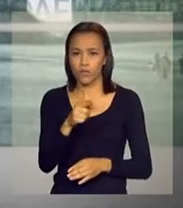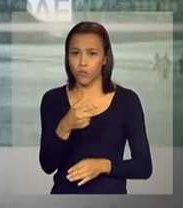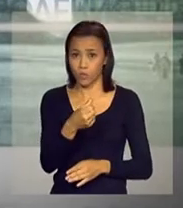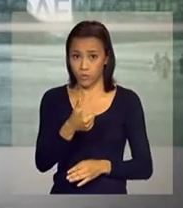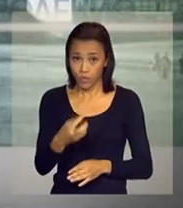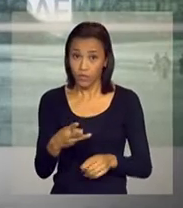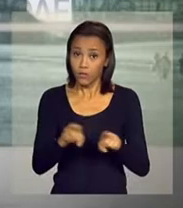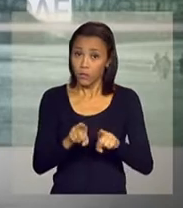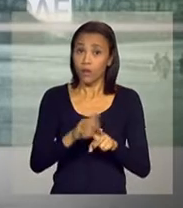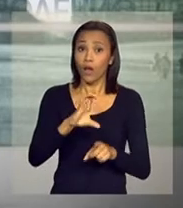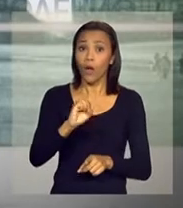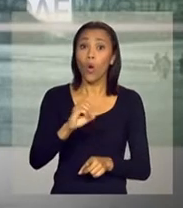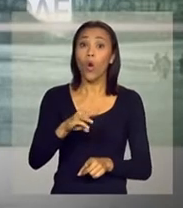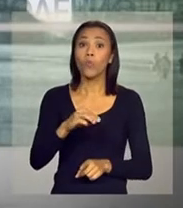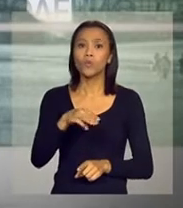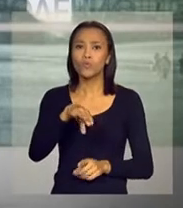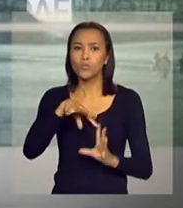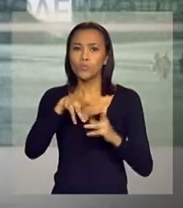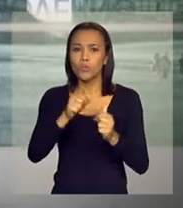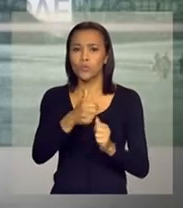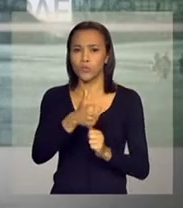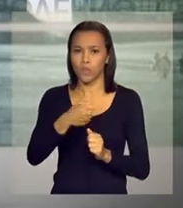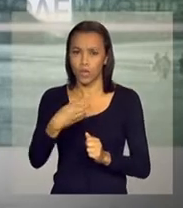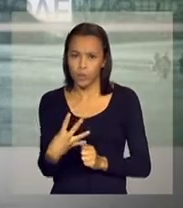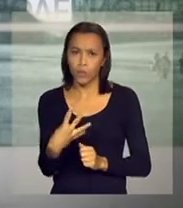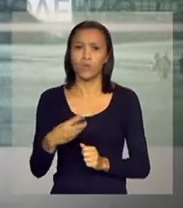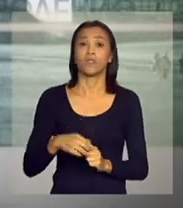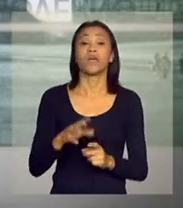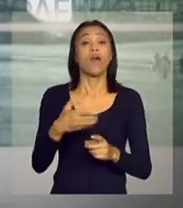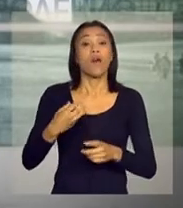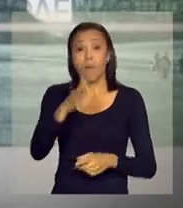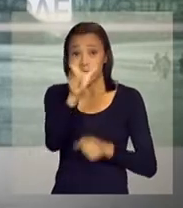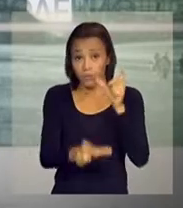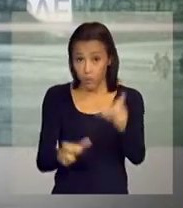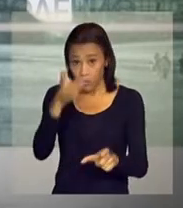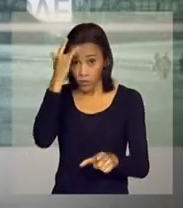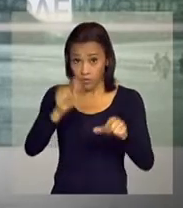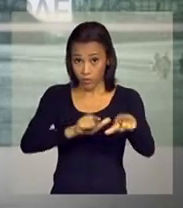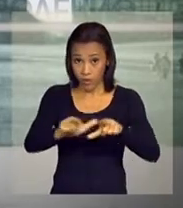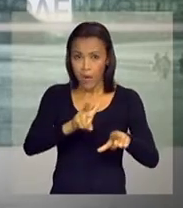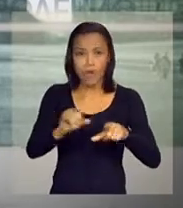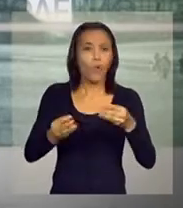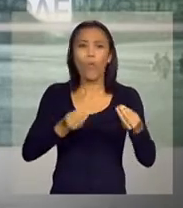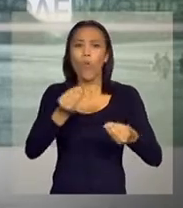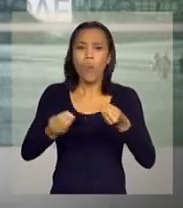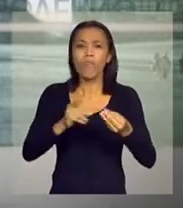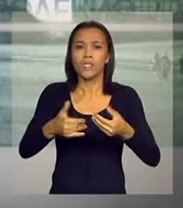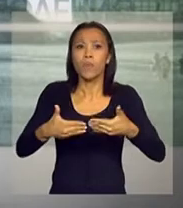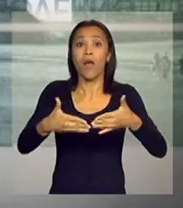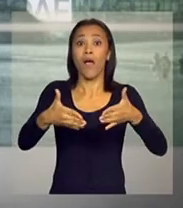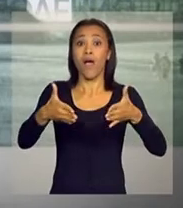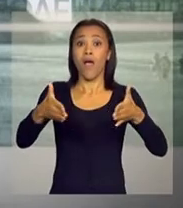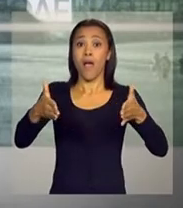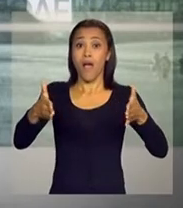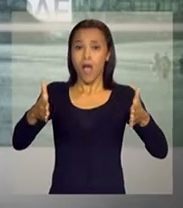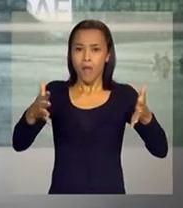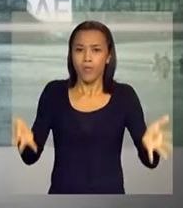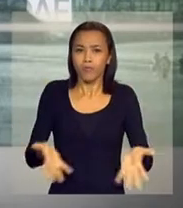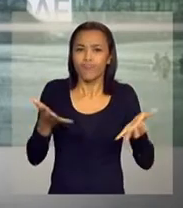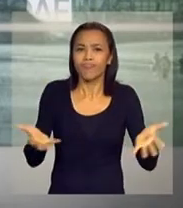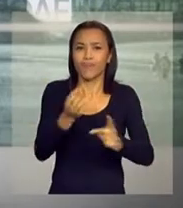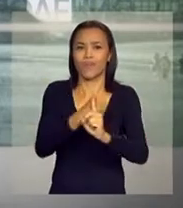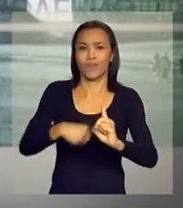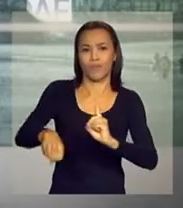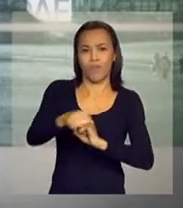2013 e a Copa do Mundo de 2014. A atuação dos voluntários funcionará como uma ampla rede de mobilização